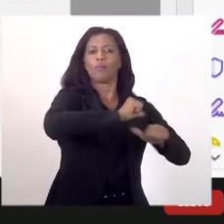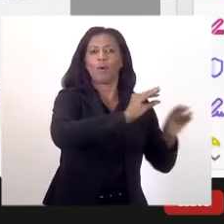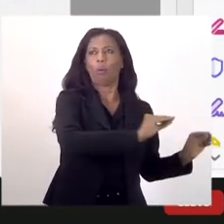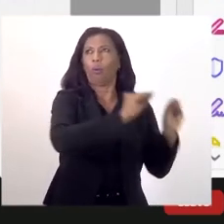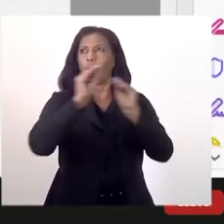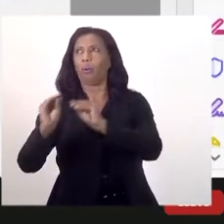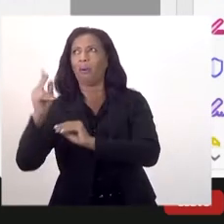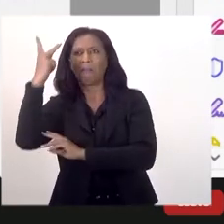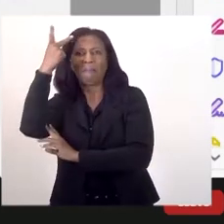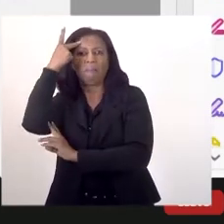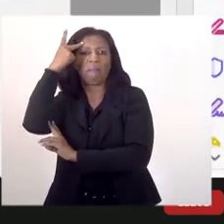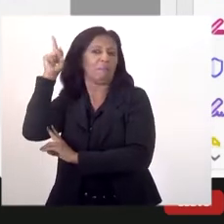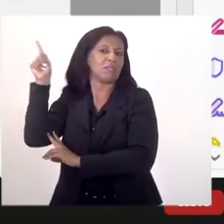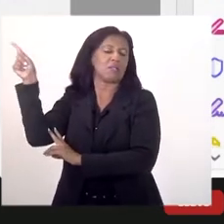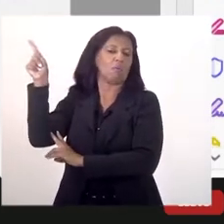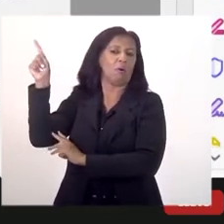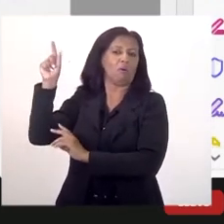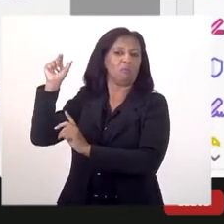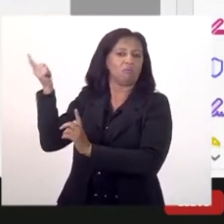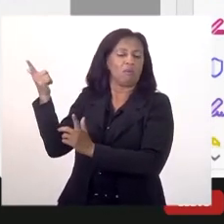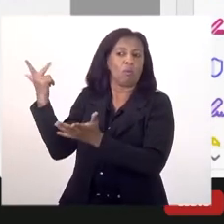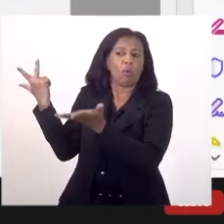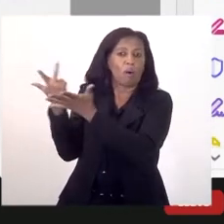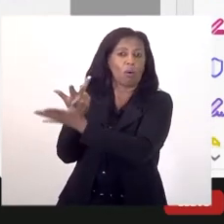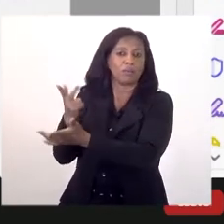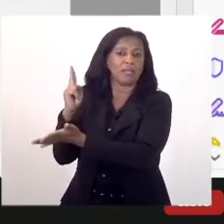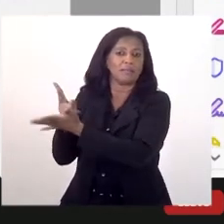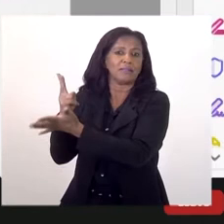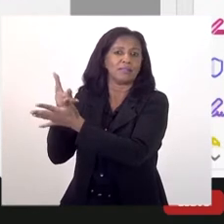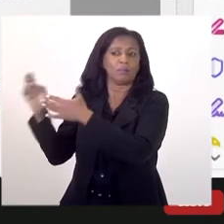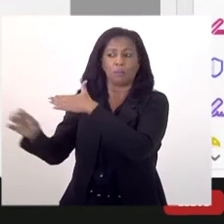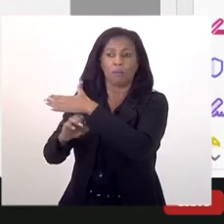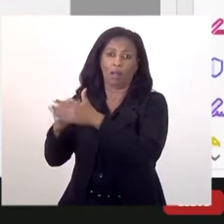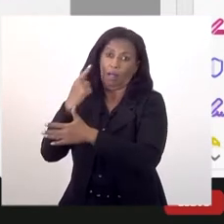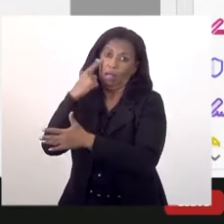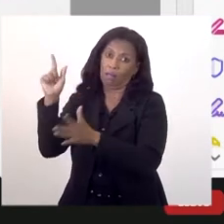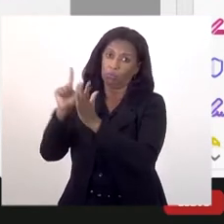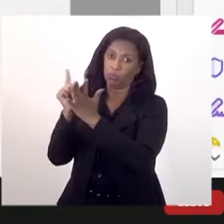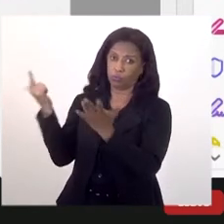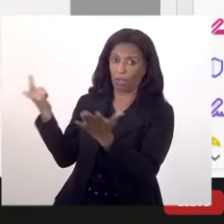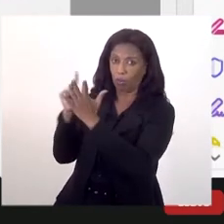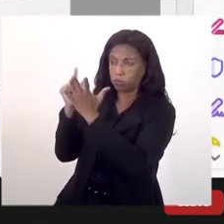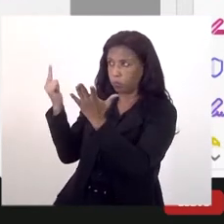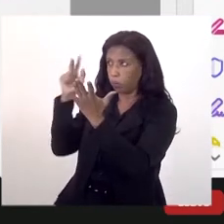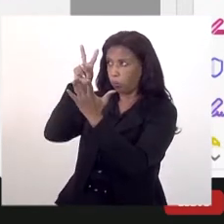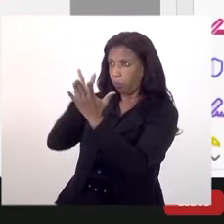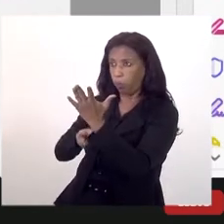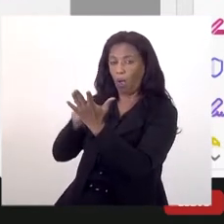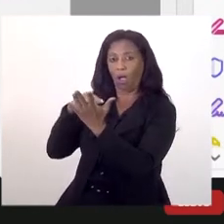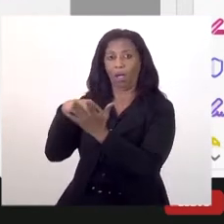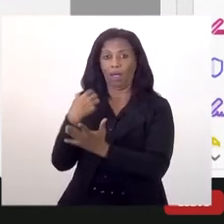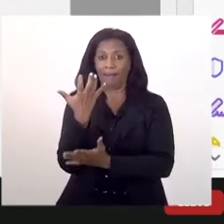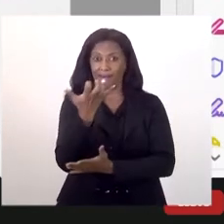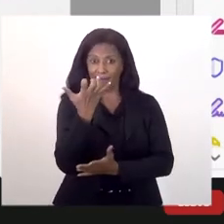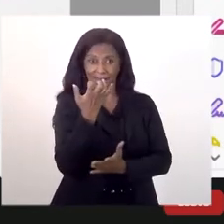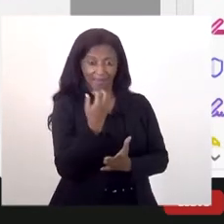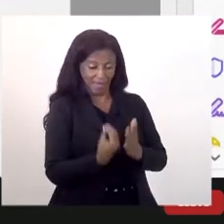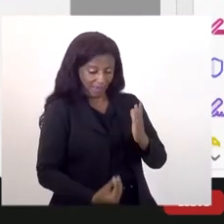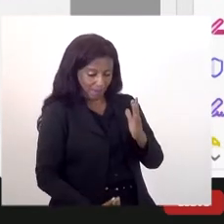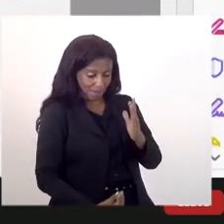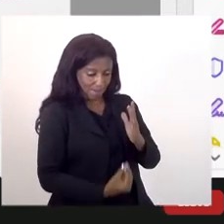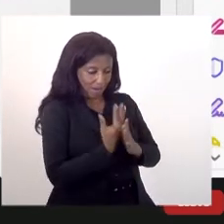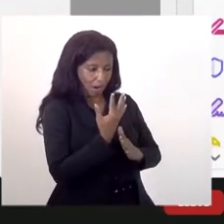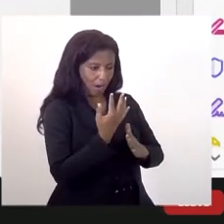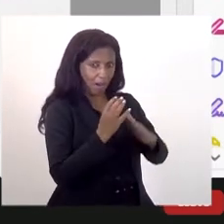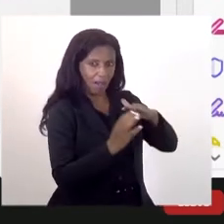Paulo e virar um unicórnio lá em São Paulo, como tem acontecido com frequência. É só eu ler os jornais. Nós queremos que a empresa nasça aqui e cresça aqui